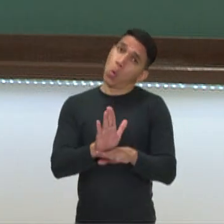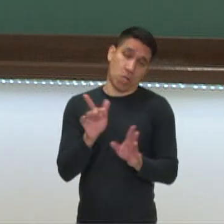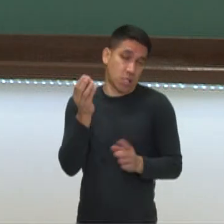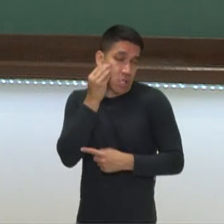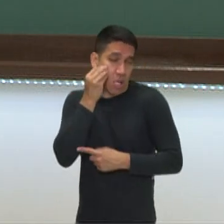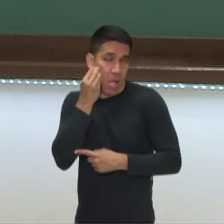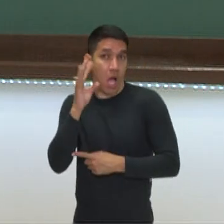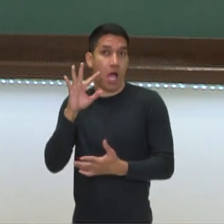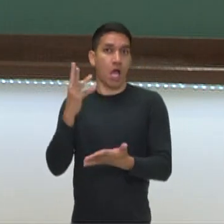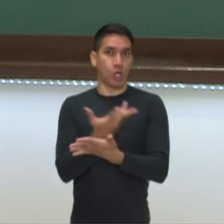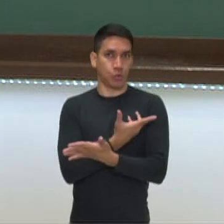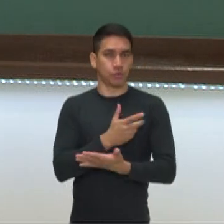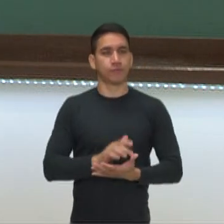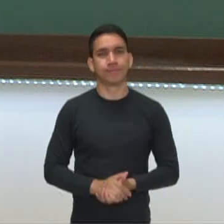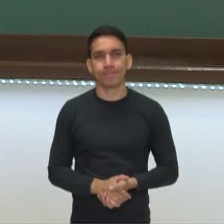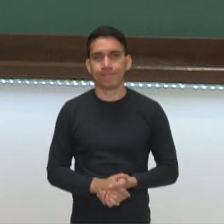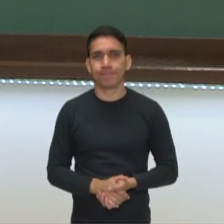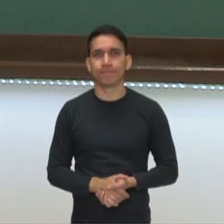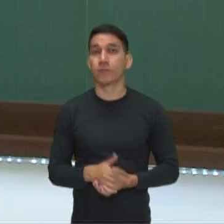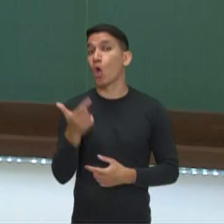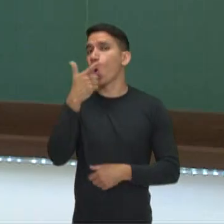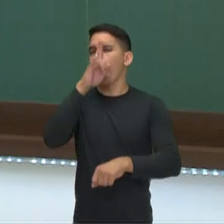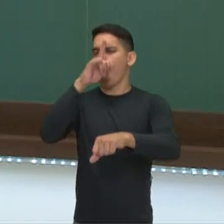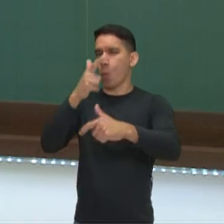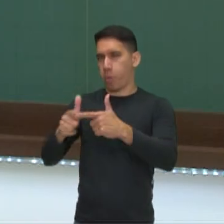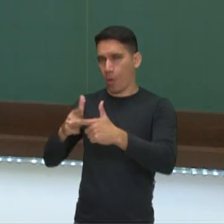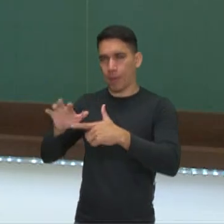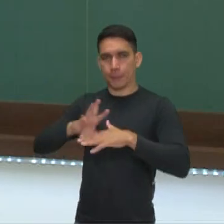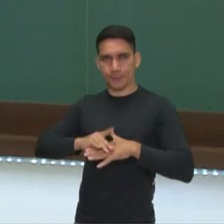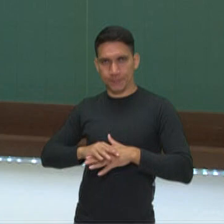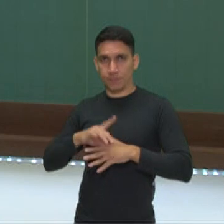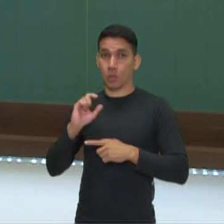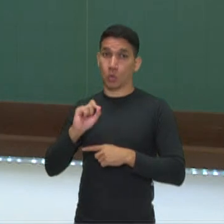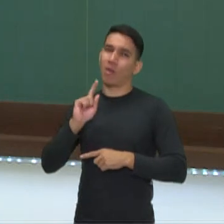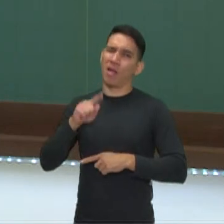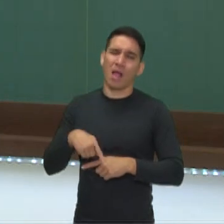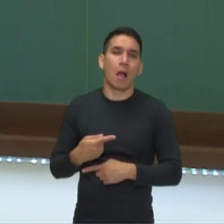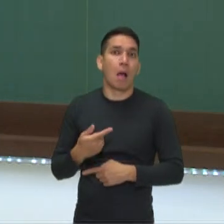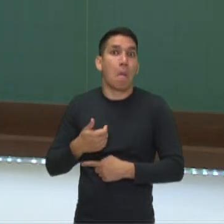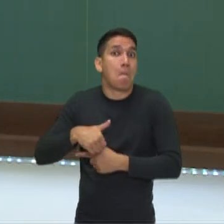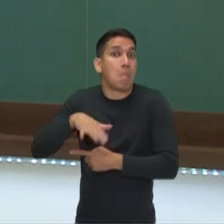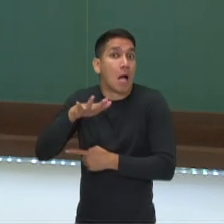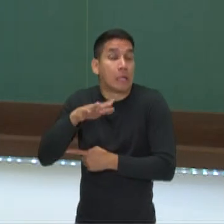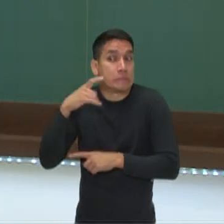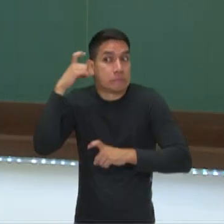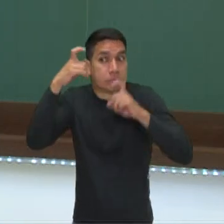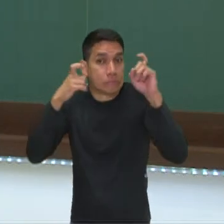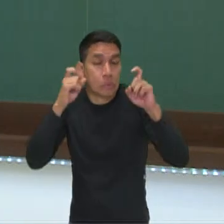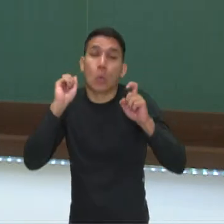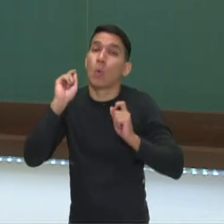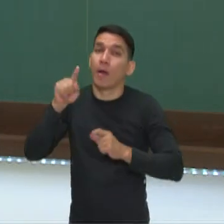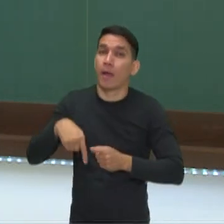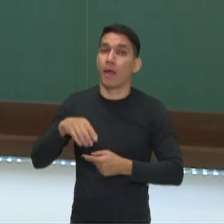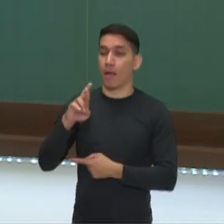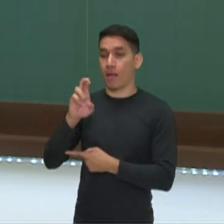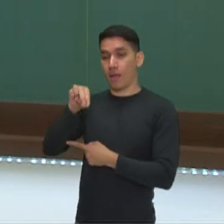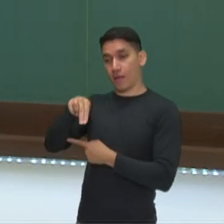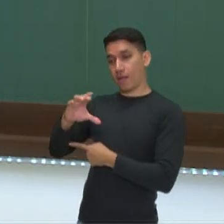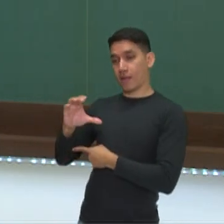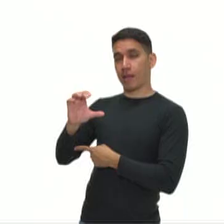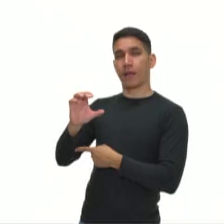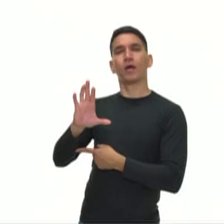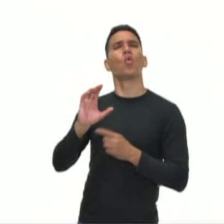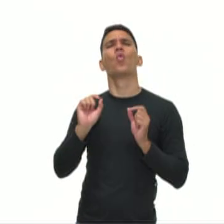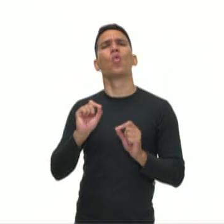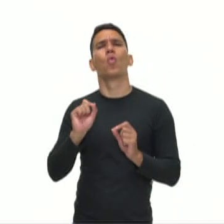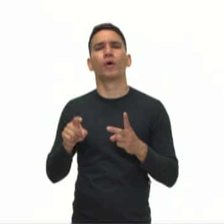esse tipo de problema. Outro problema que neste caso é muito mais preocupante é a doença renal crônica.